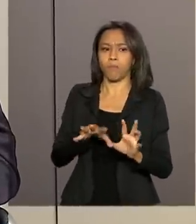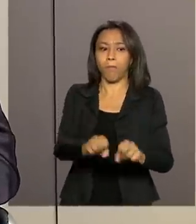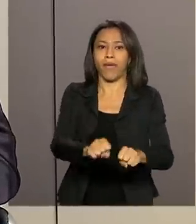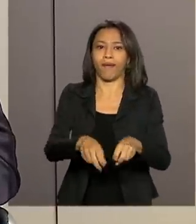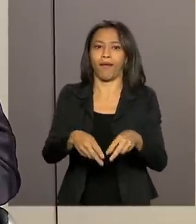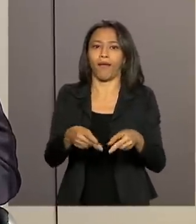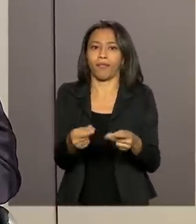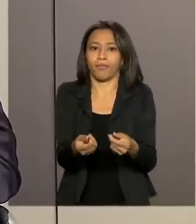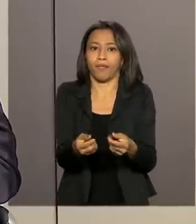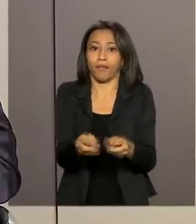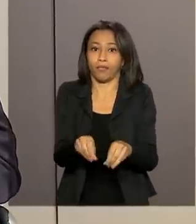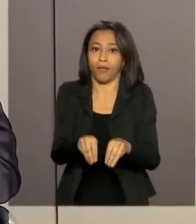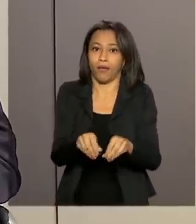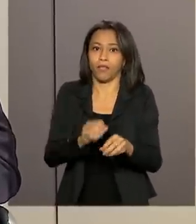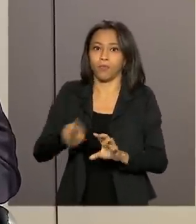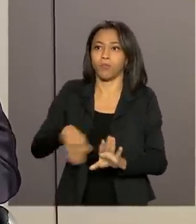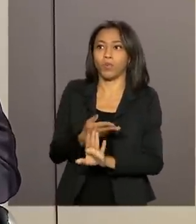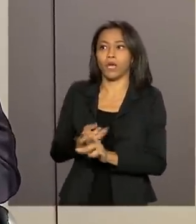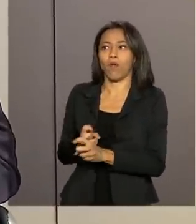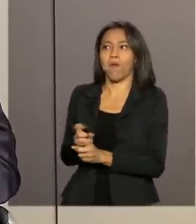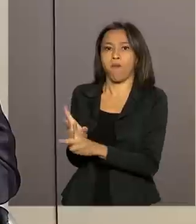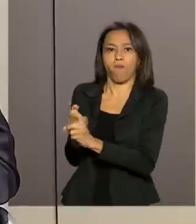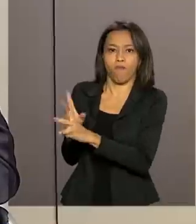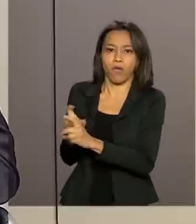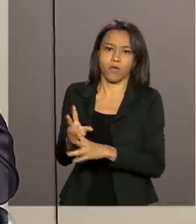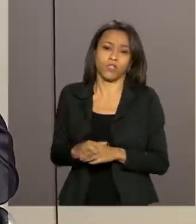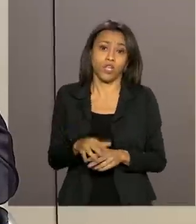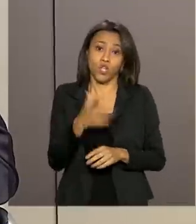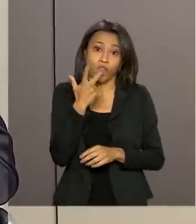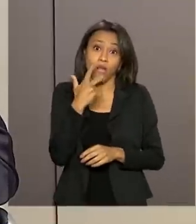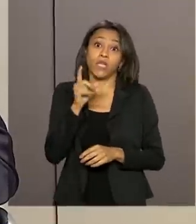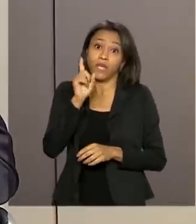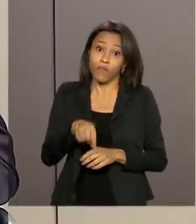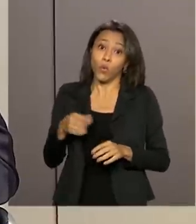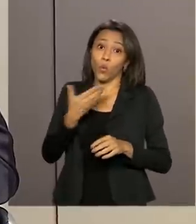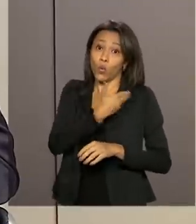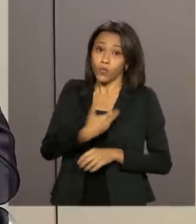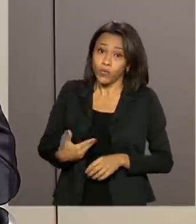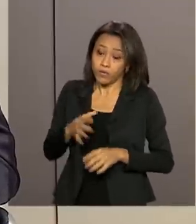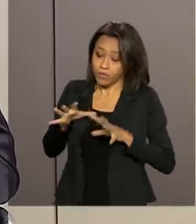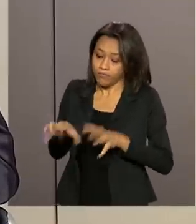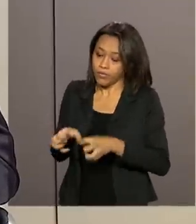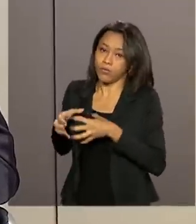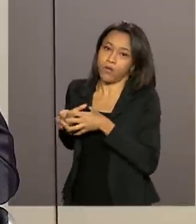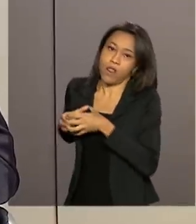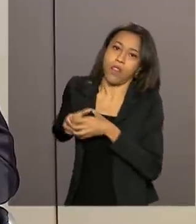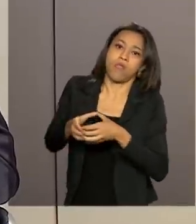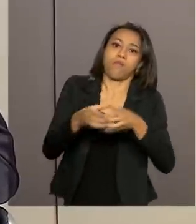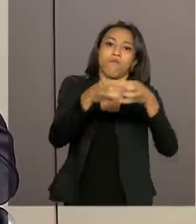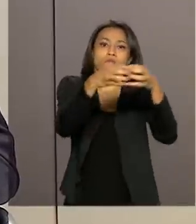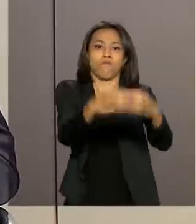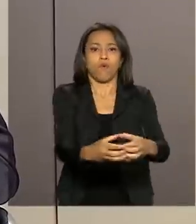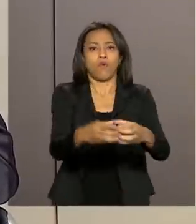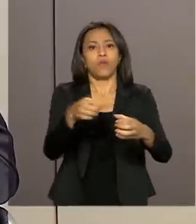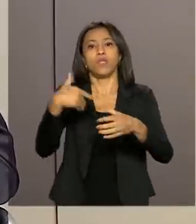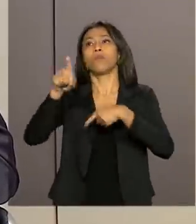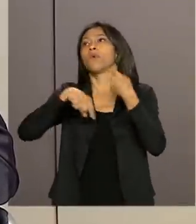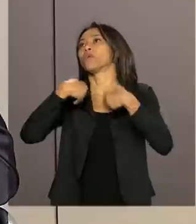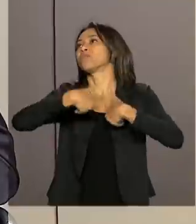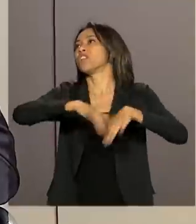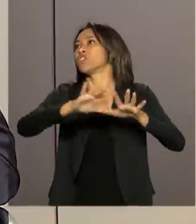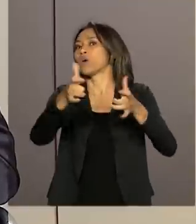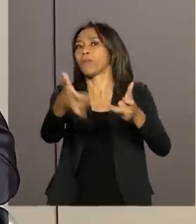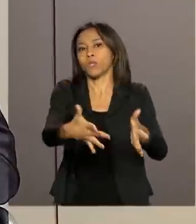Eu não estou falando de essas pessoas que foram colocadas lá pelo Estado brasileiro. E o Estado brasileiro os colocou lá e os abandonou.